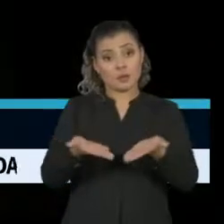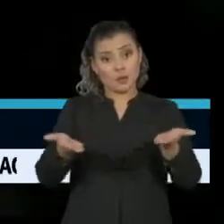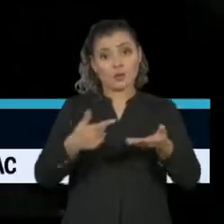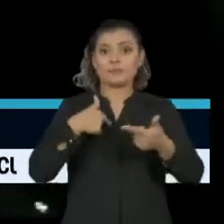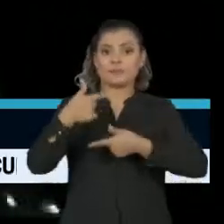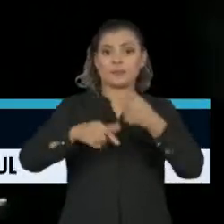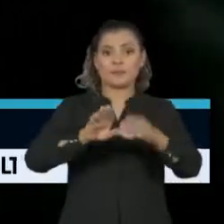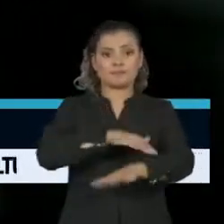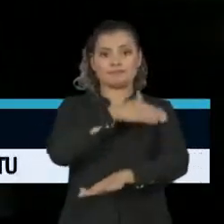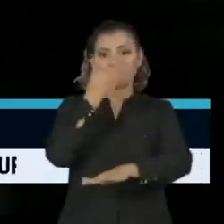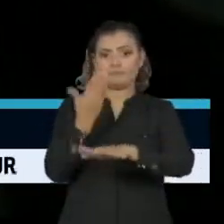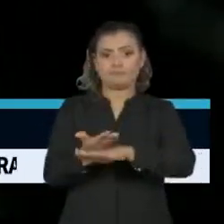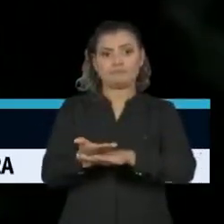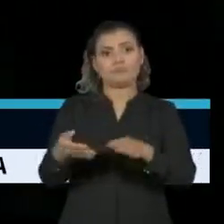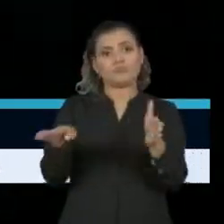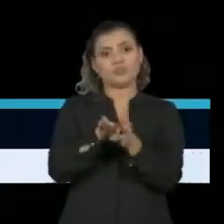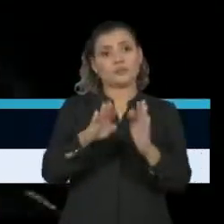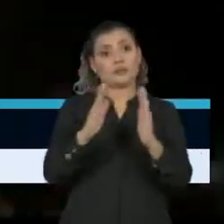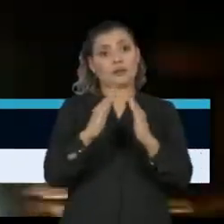plantão.